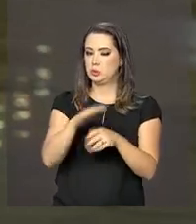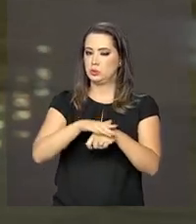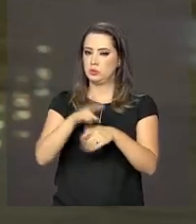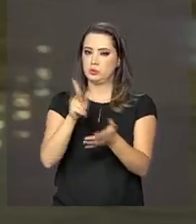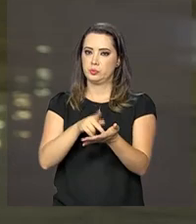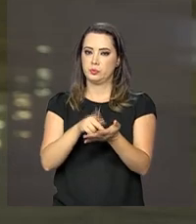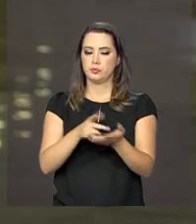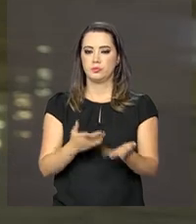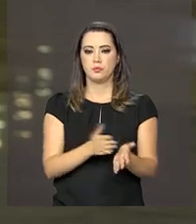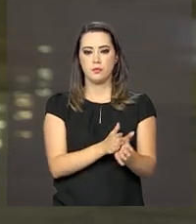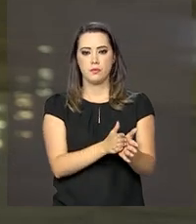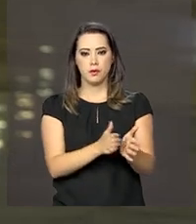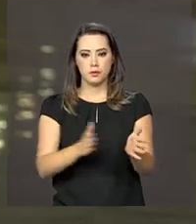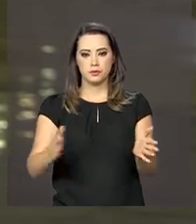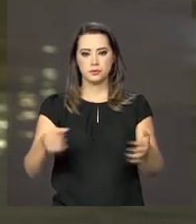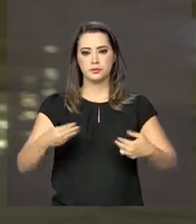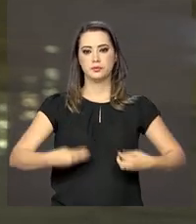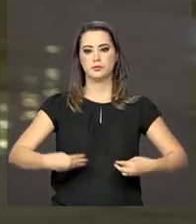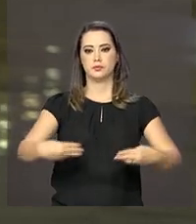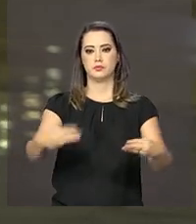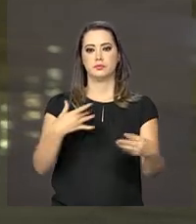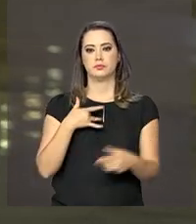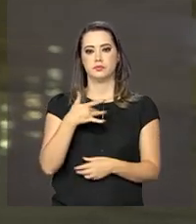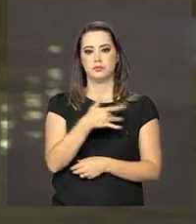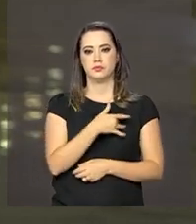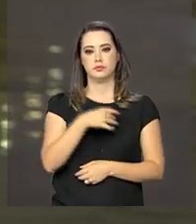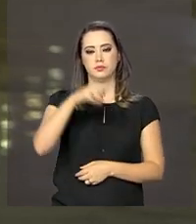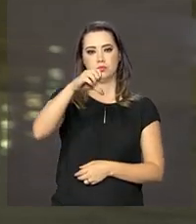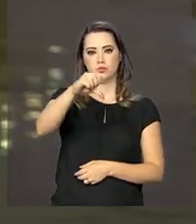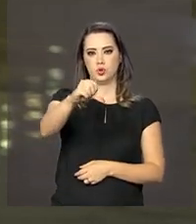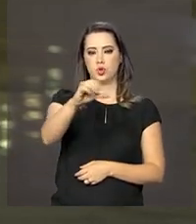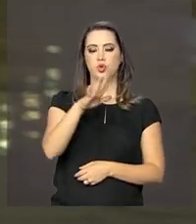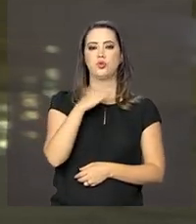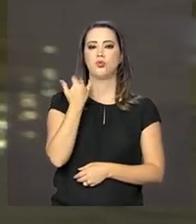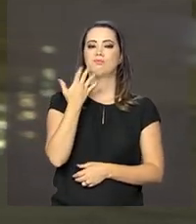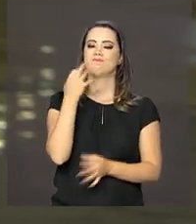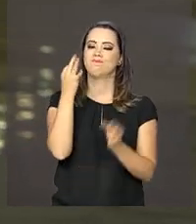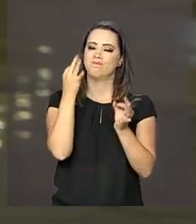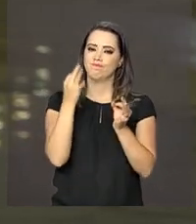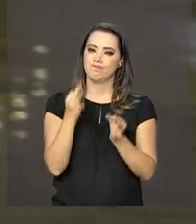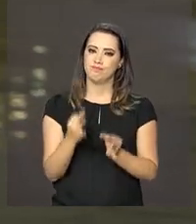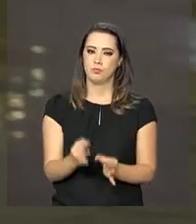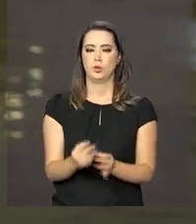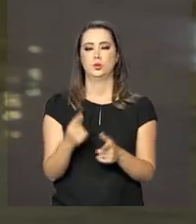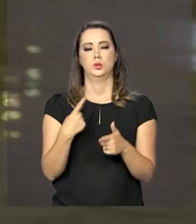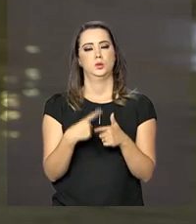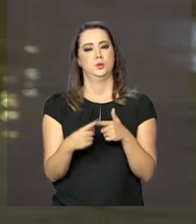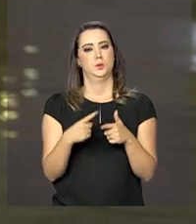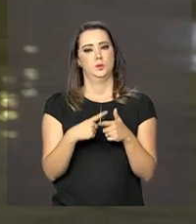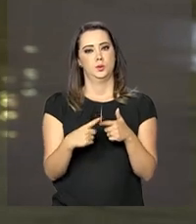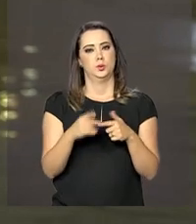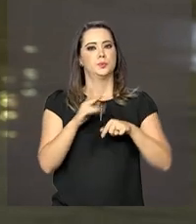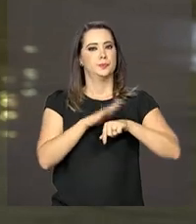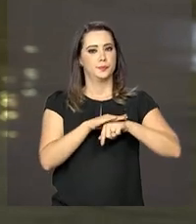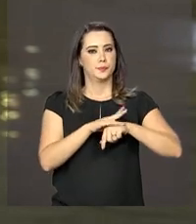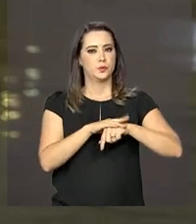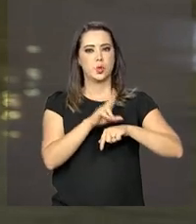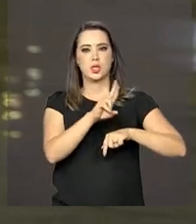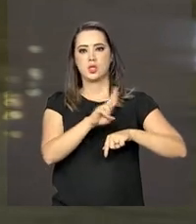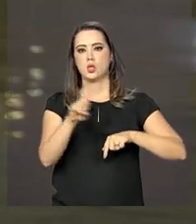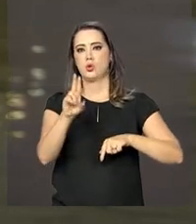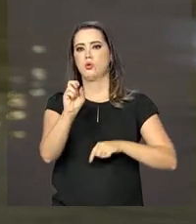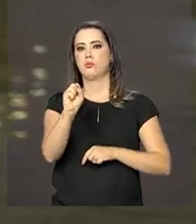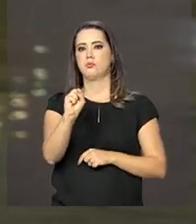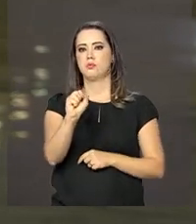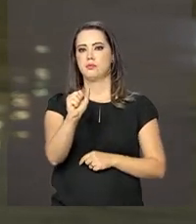período também o Ministério da Saúde informa que 9 mortes foram confirmadas por causa da doença. E